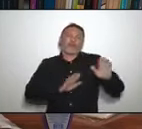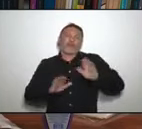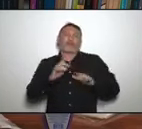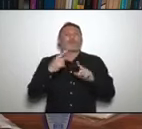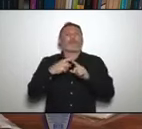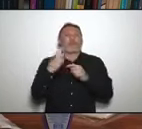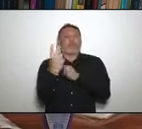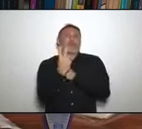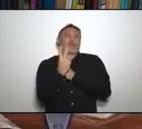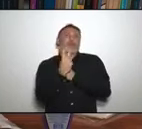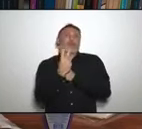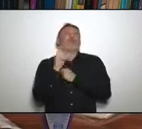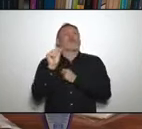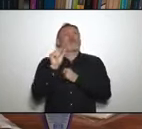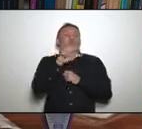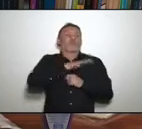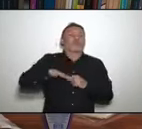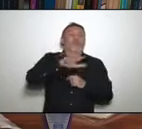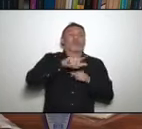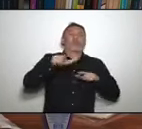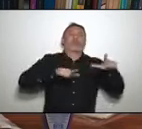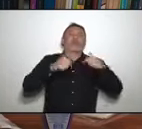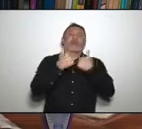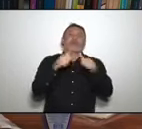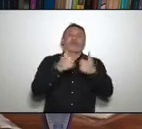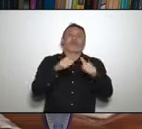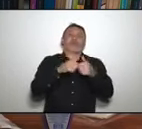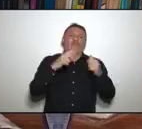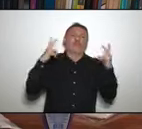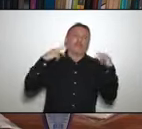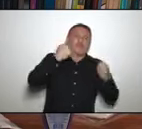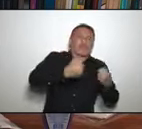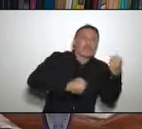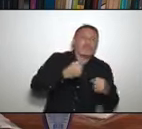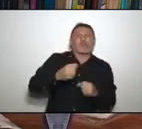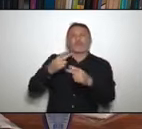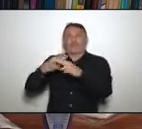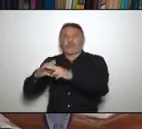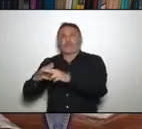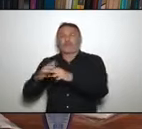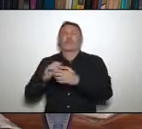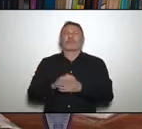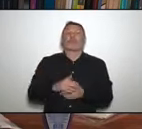esses esses profissionais nós vamos entregar compramos 30 mil